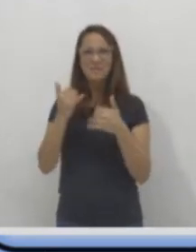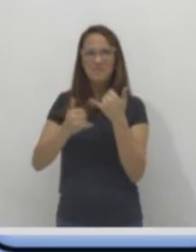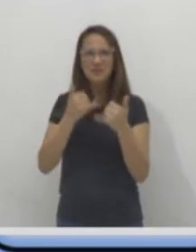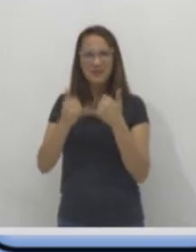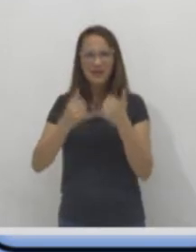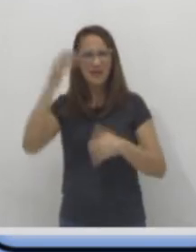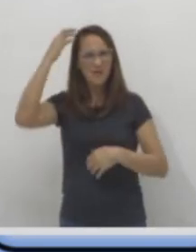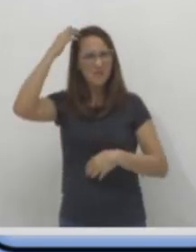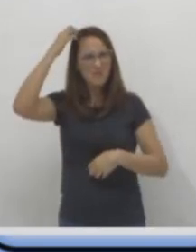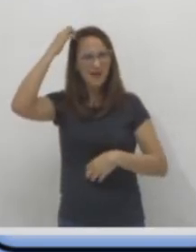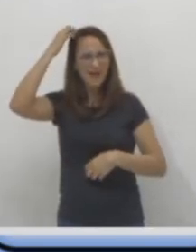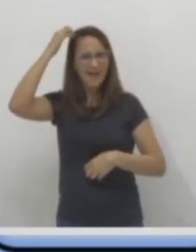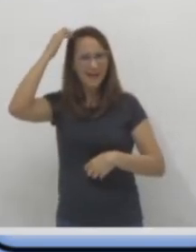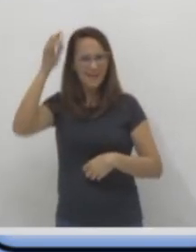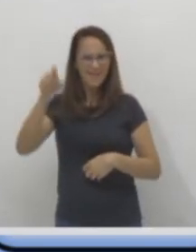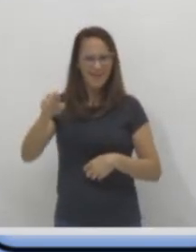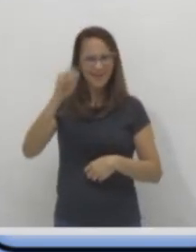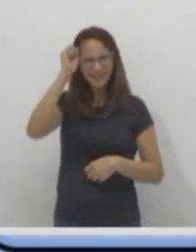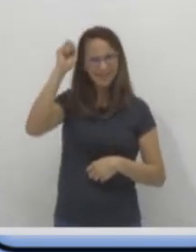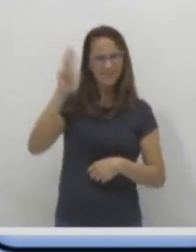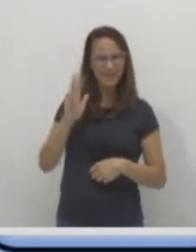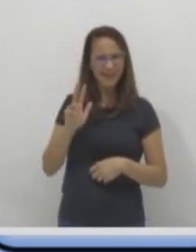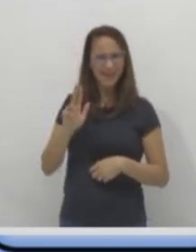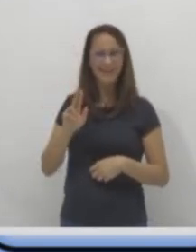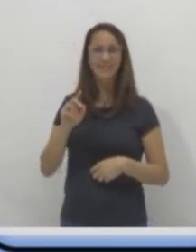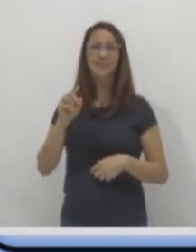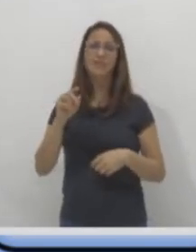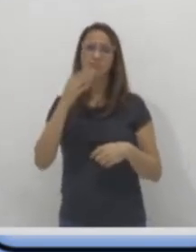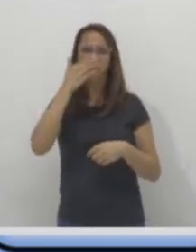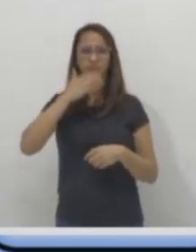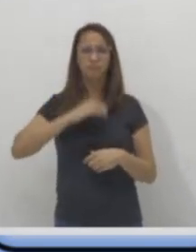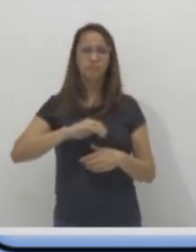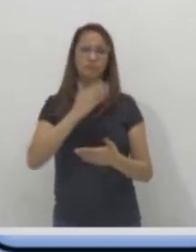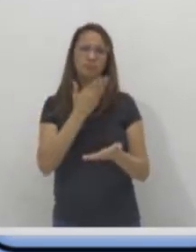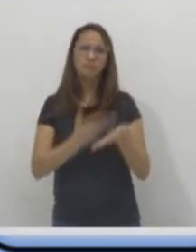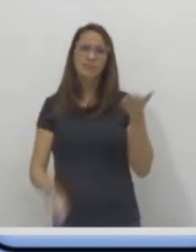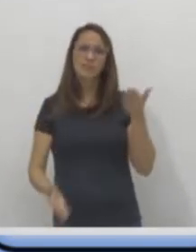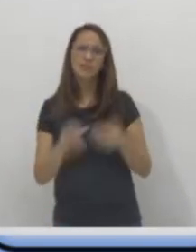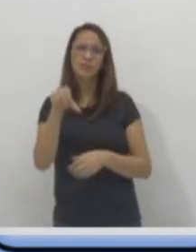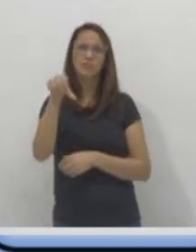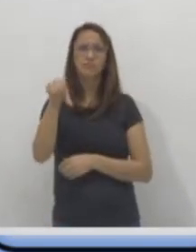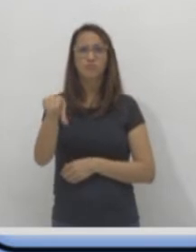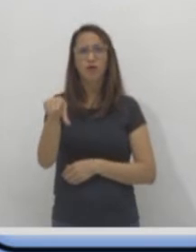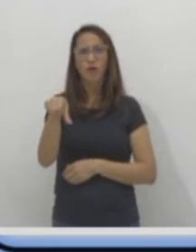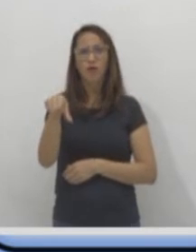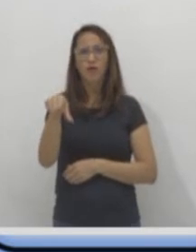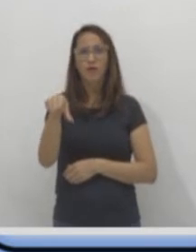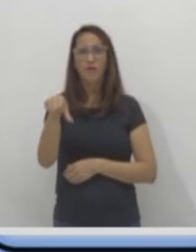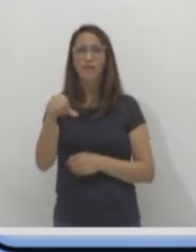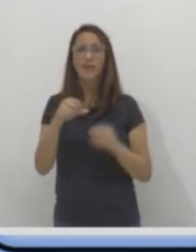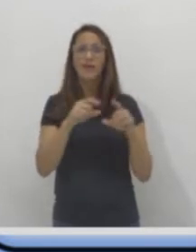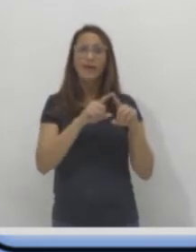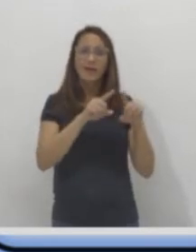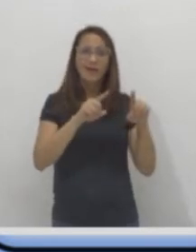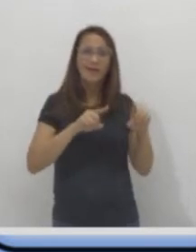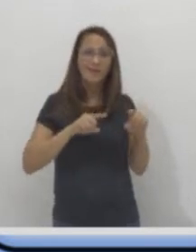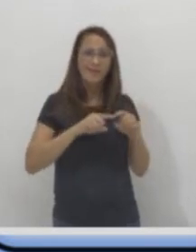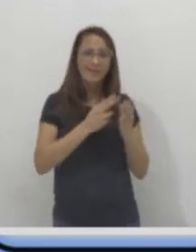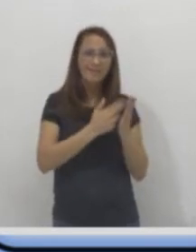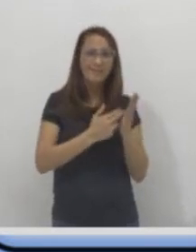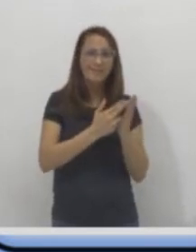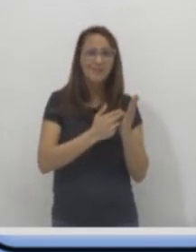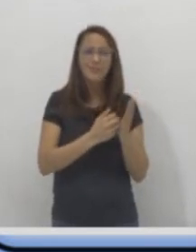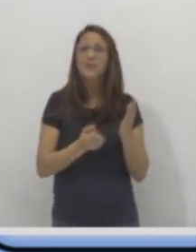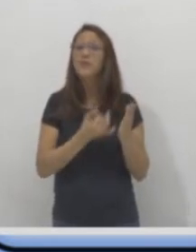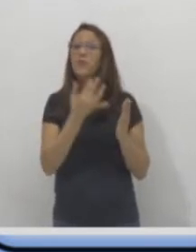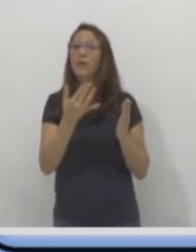nove figurinhas. A pergunta é, com quantas figurinhas seu elefante ficou? Então, ver aqui seu elefante que também está de máscara,